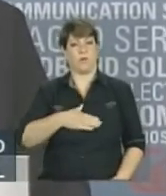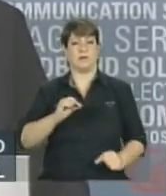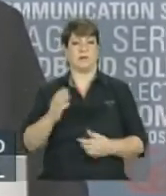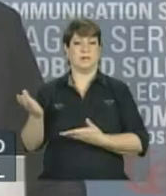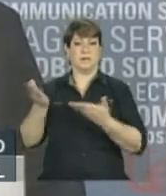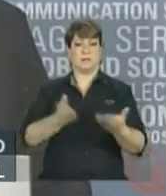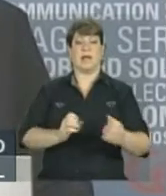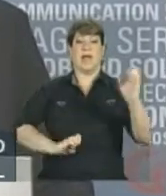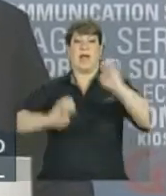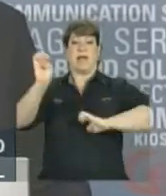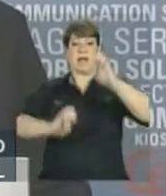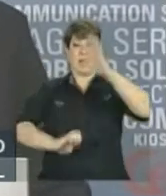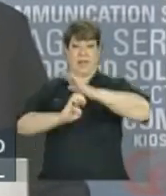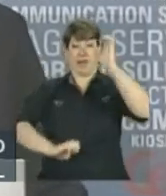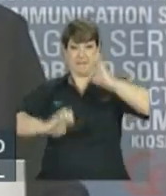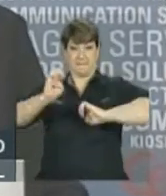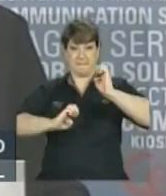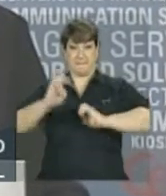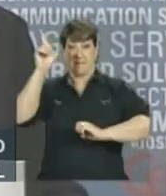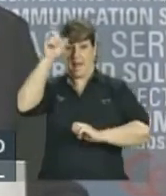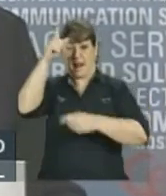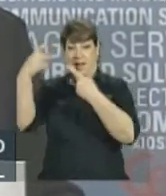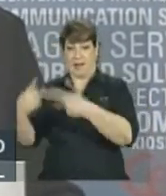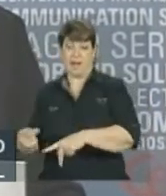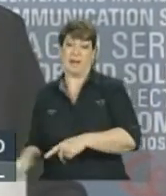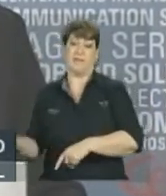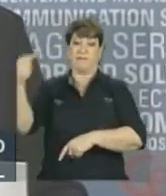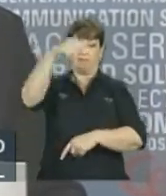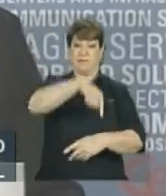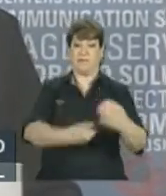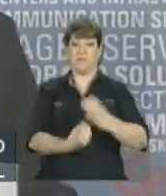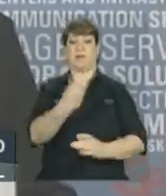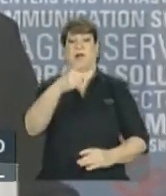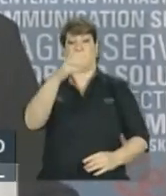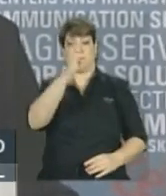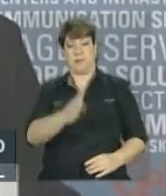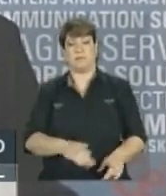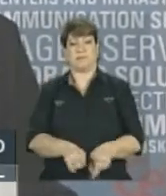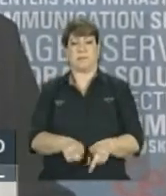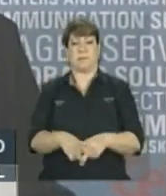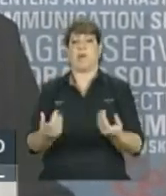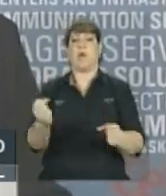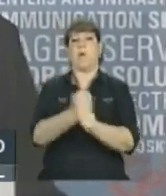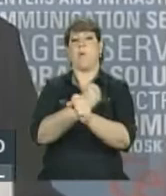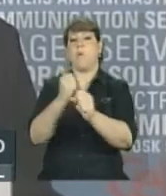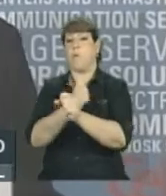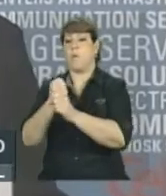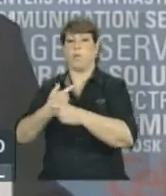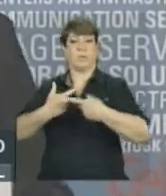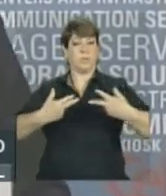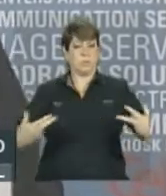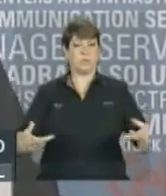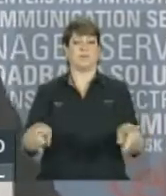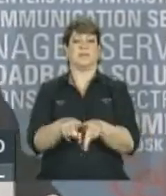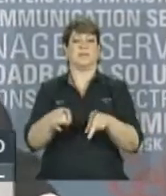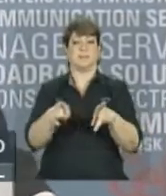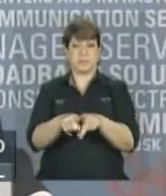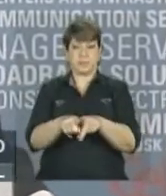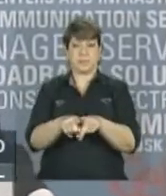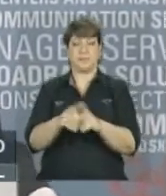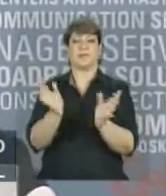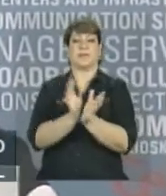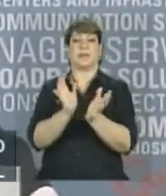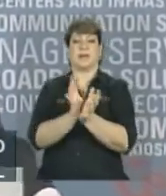empresas alemãs na expansão do investimento no Brasil, tanto na área de infraestrutura, quanto na área